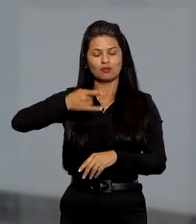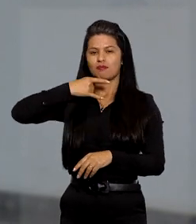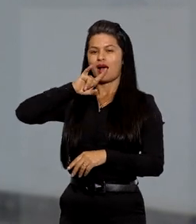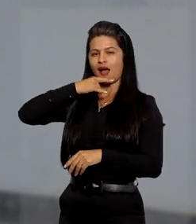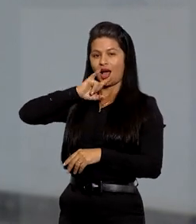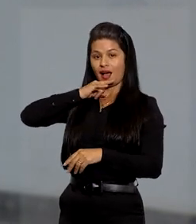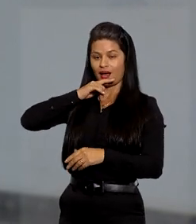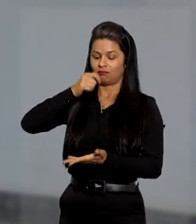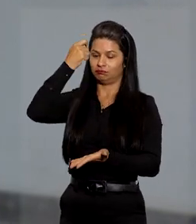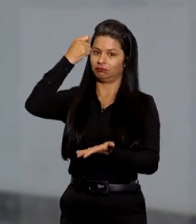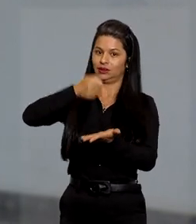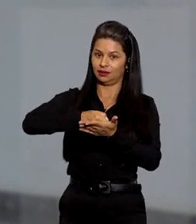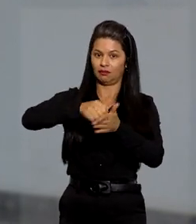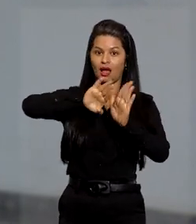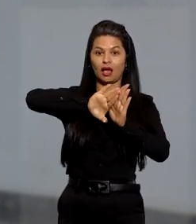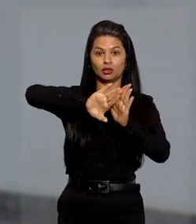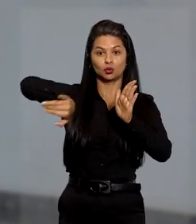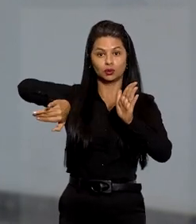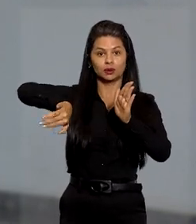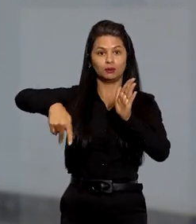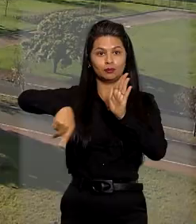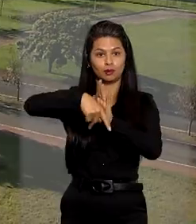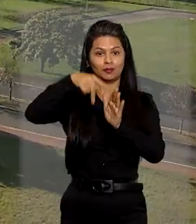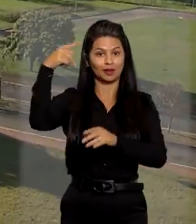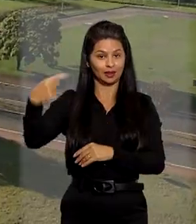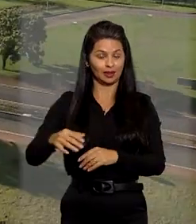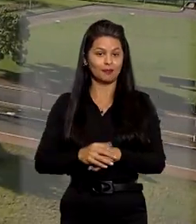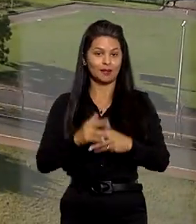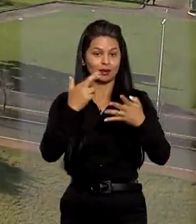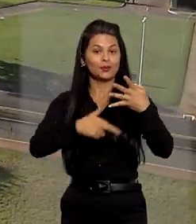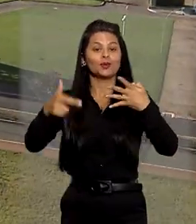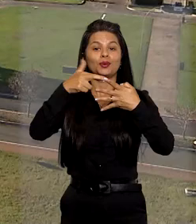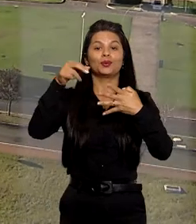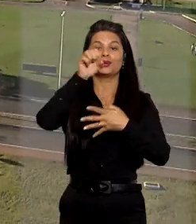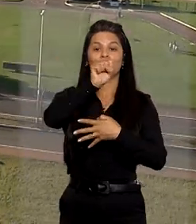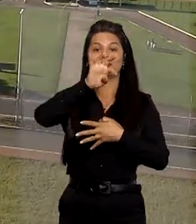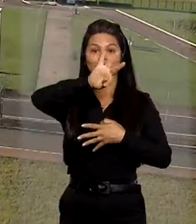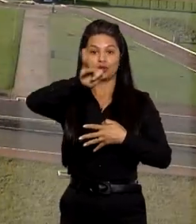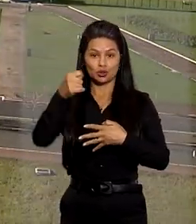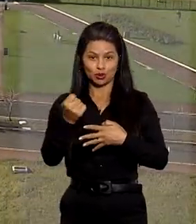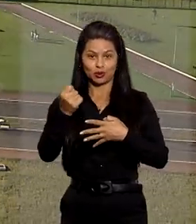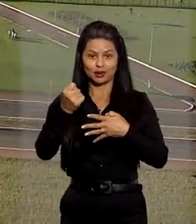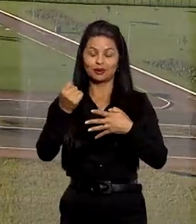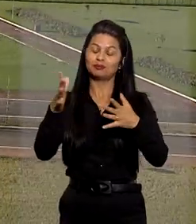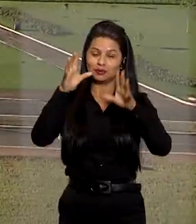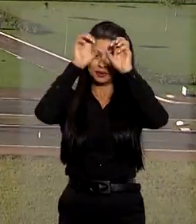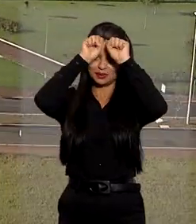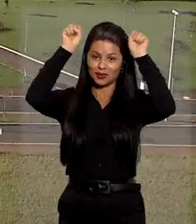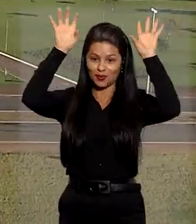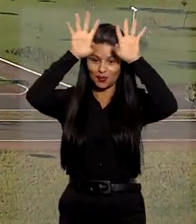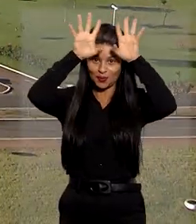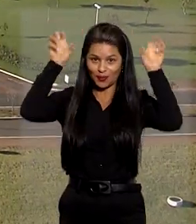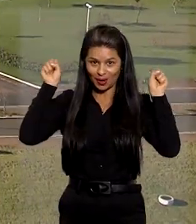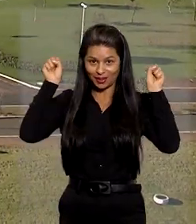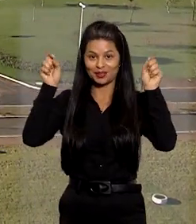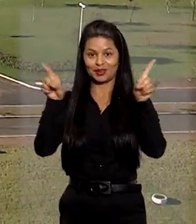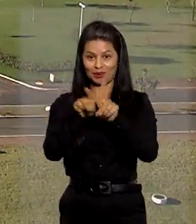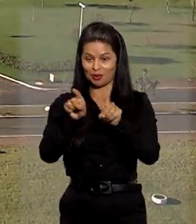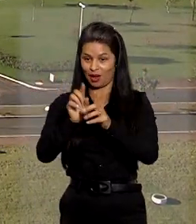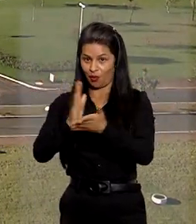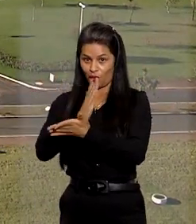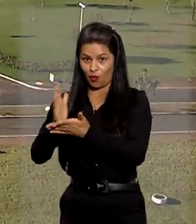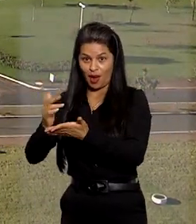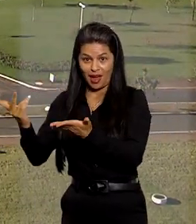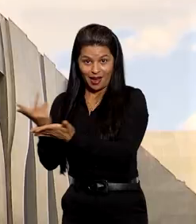alcoolismo, manteve a exclusão da candidata. No recurso ao STJ, o Estado do Acre argumentou que as infrações cometidas